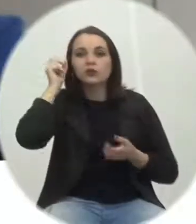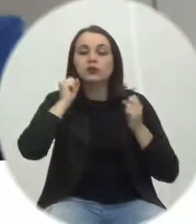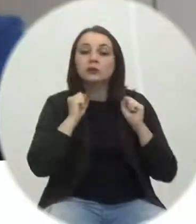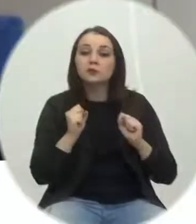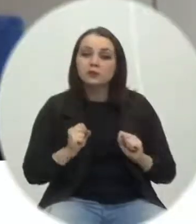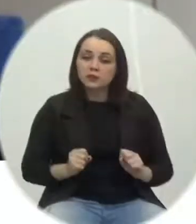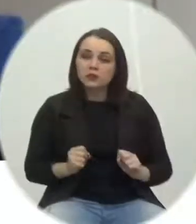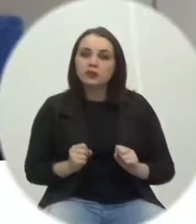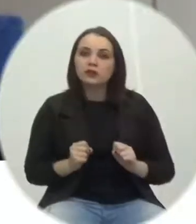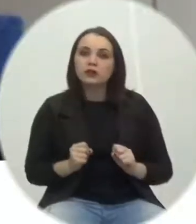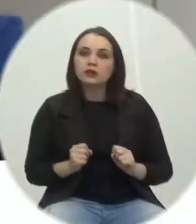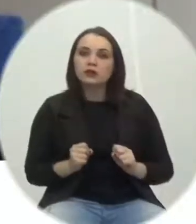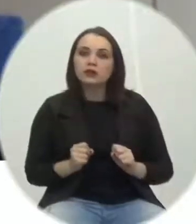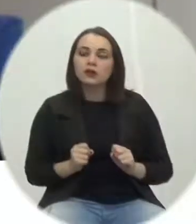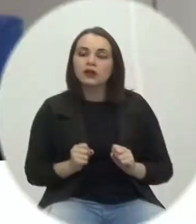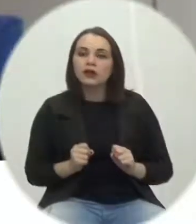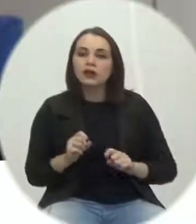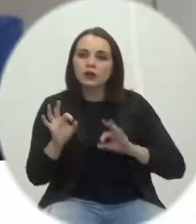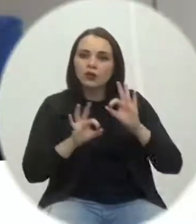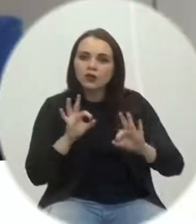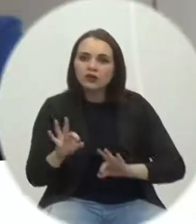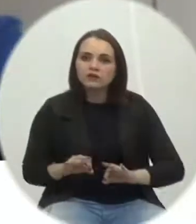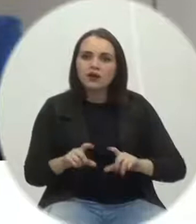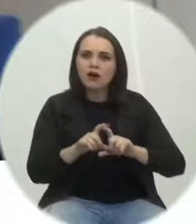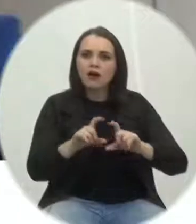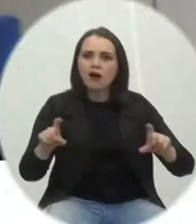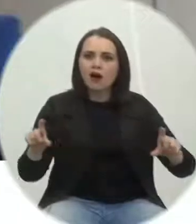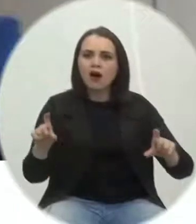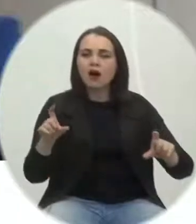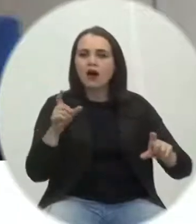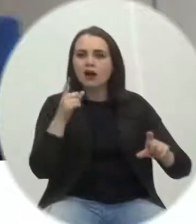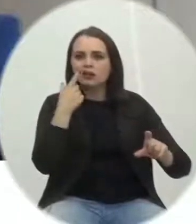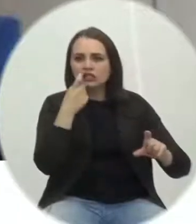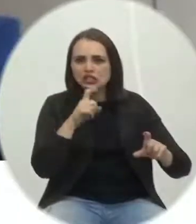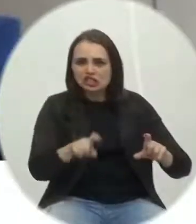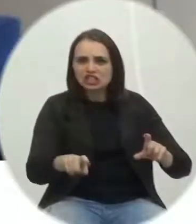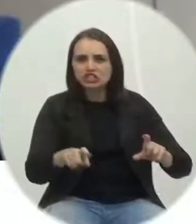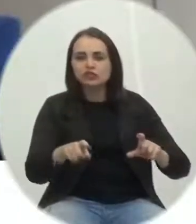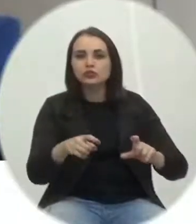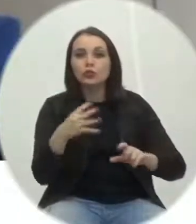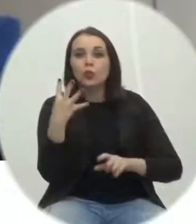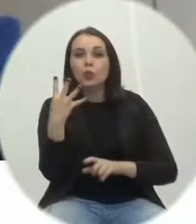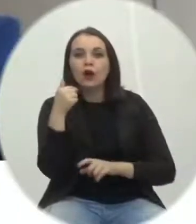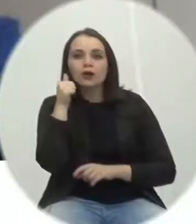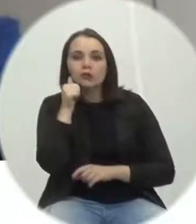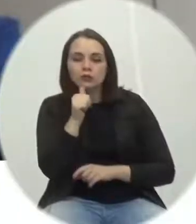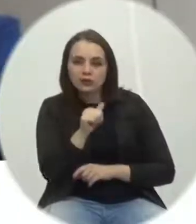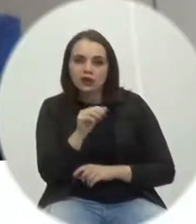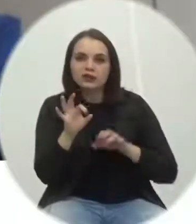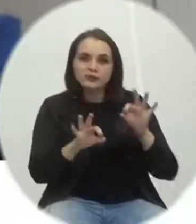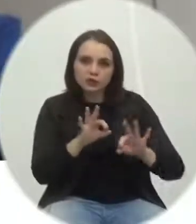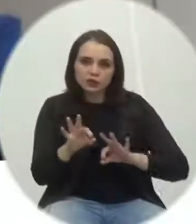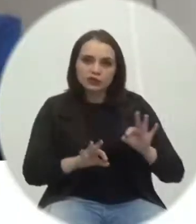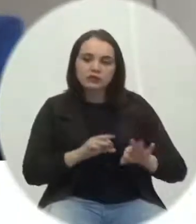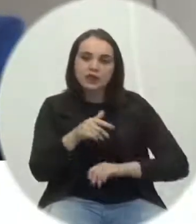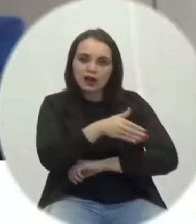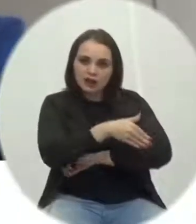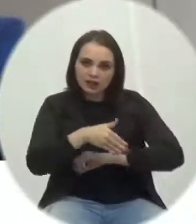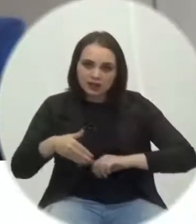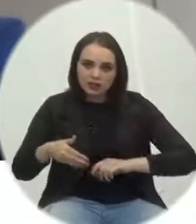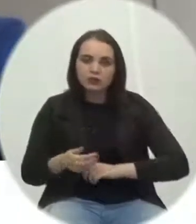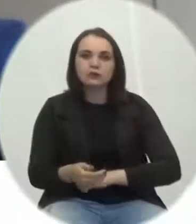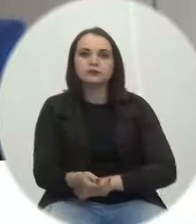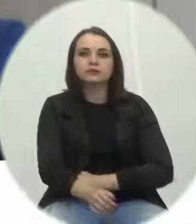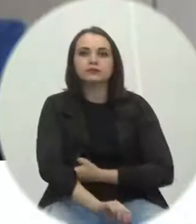com a drenagem nos terrenos foram 4 mulheres. Porque,